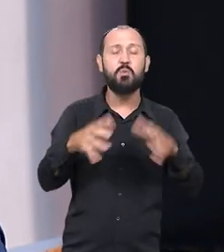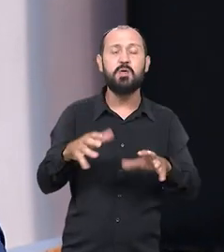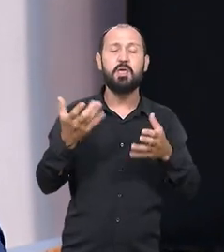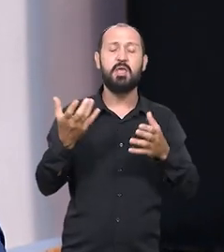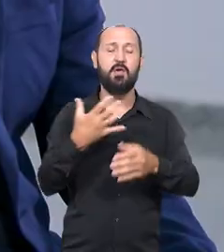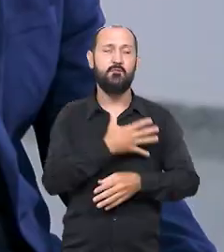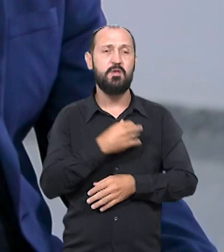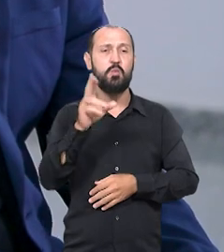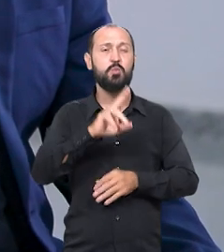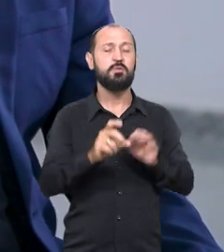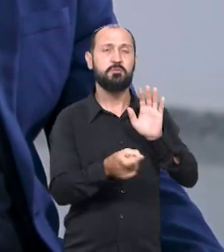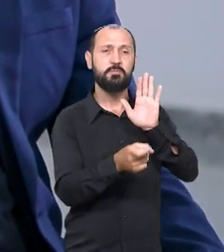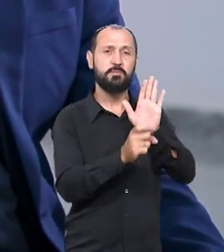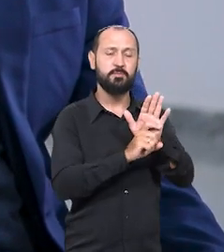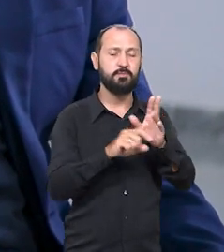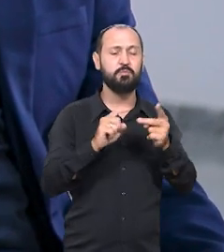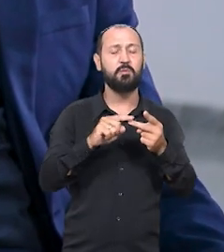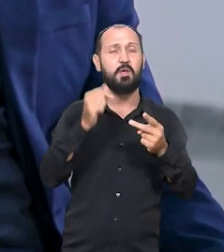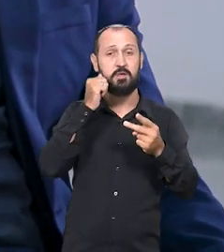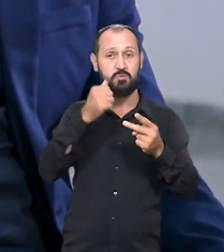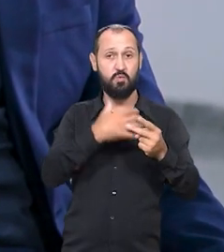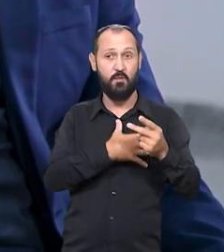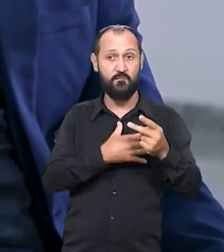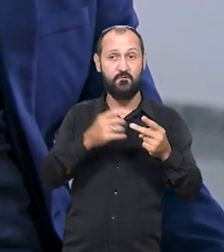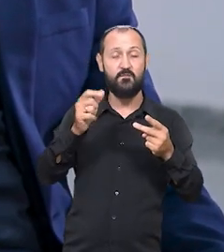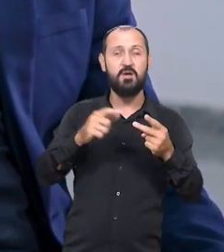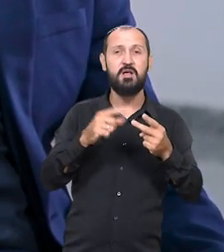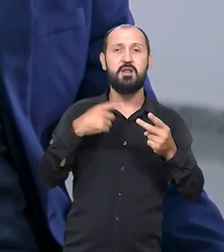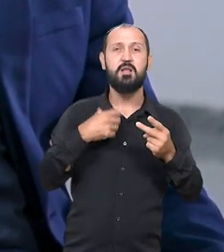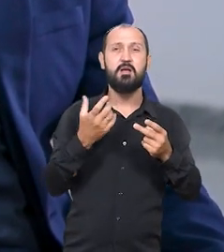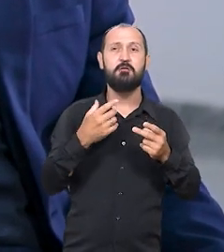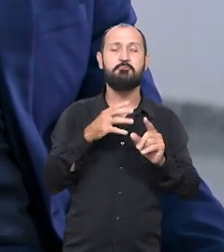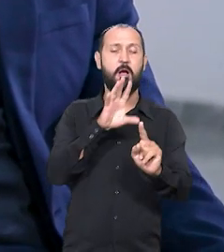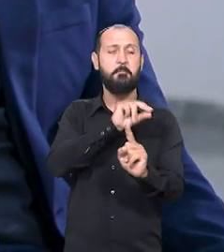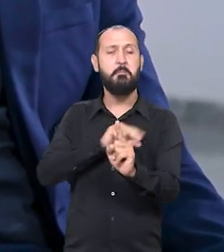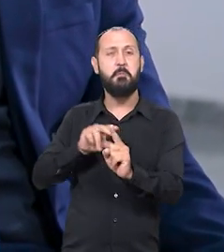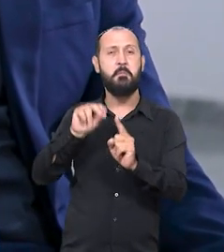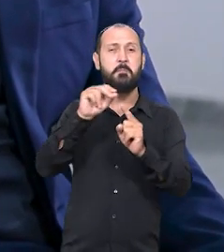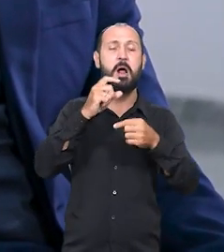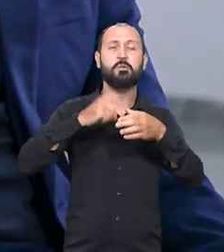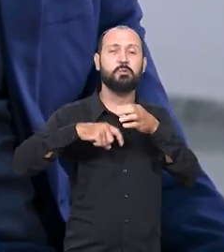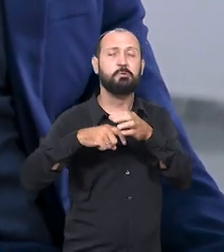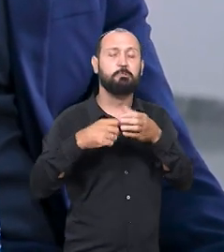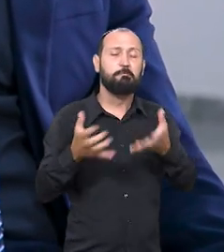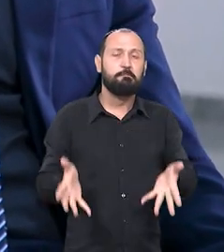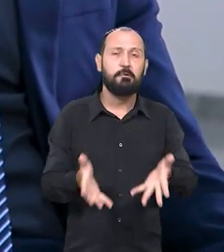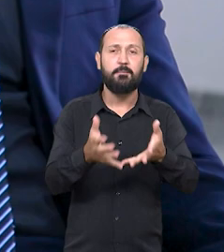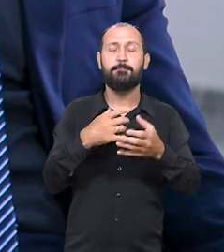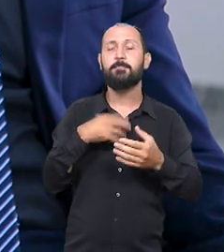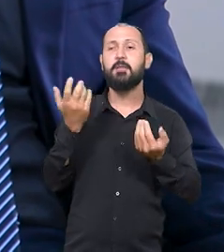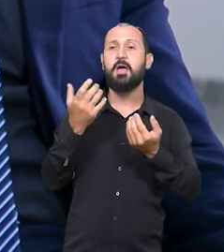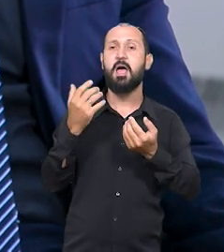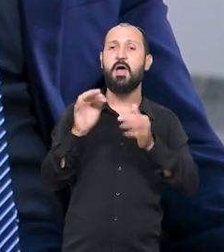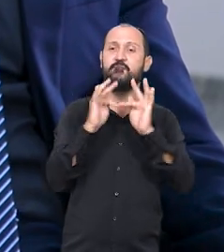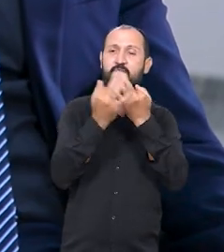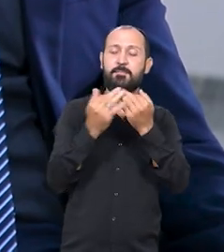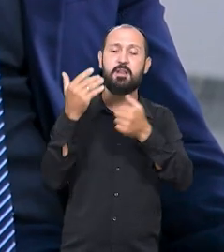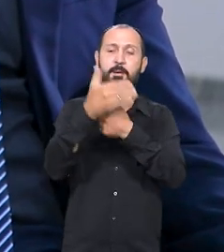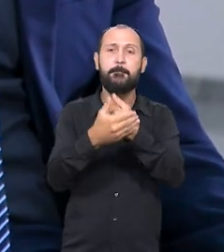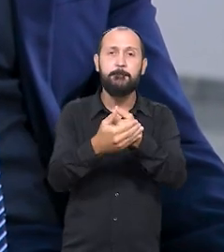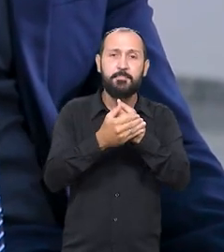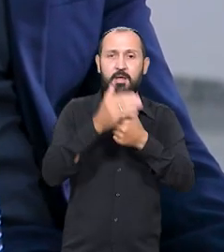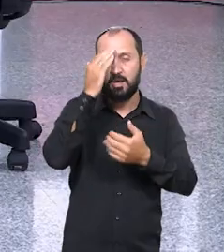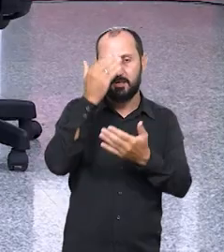seus filhos usando drogas, não quer sua filha adolescente com uma sexualização precoce aflorada, protege a família,